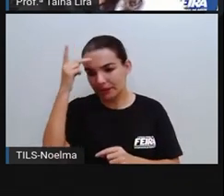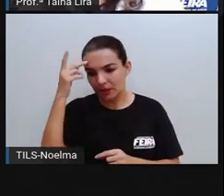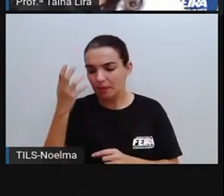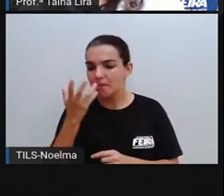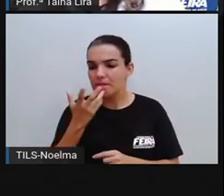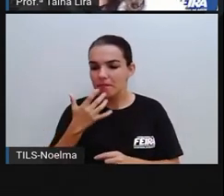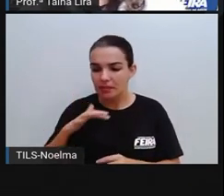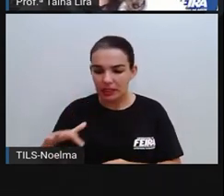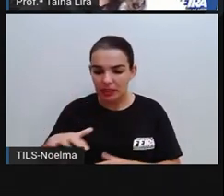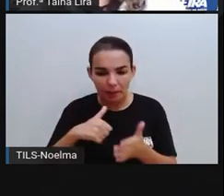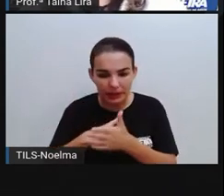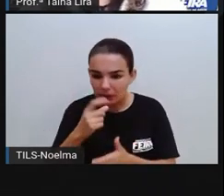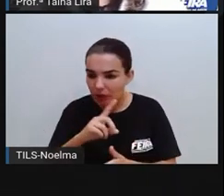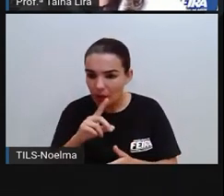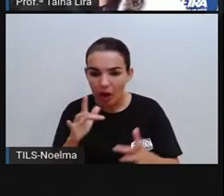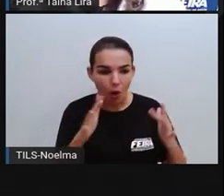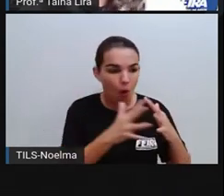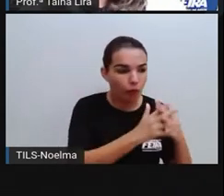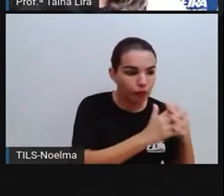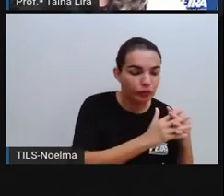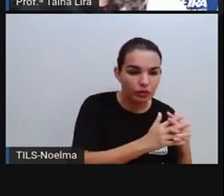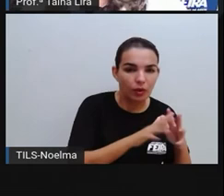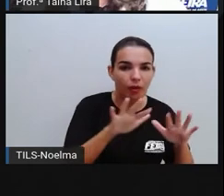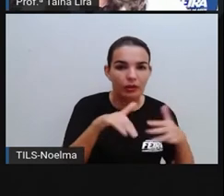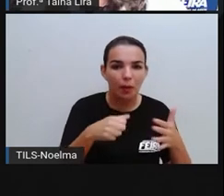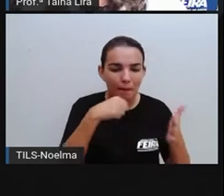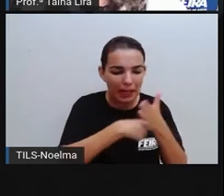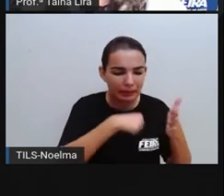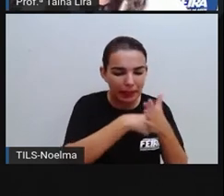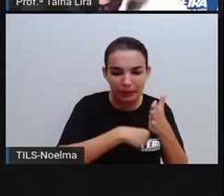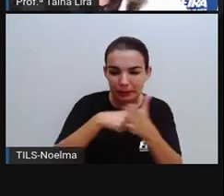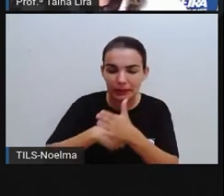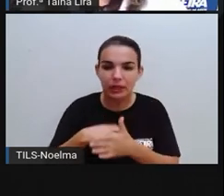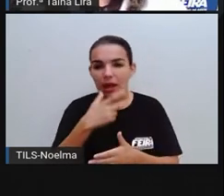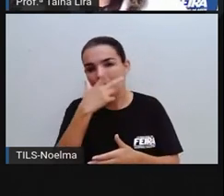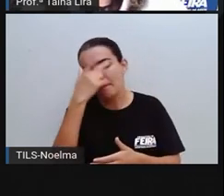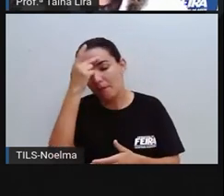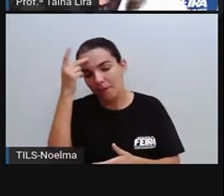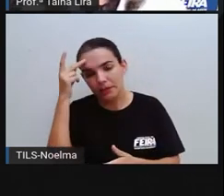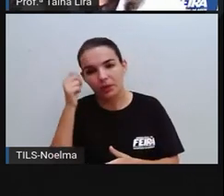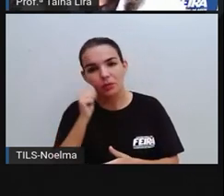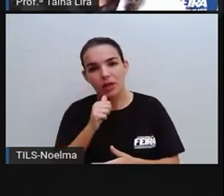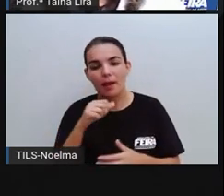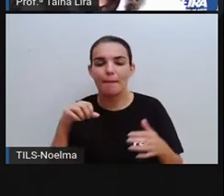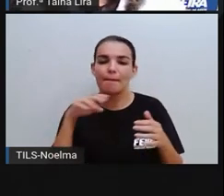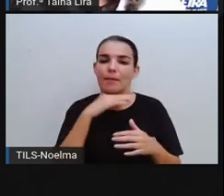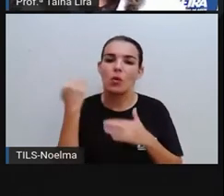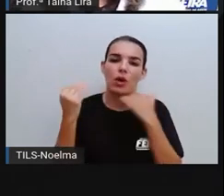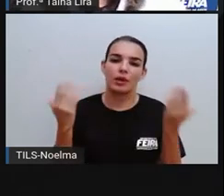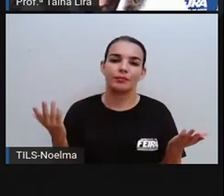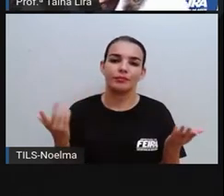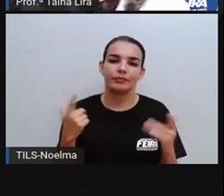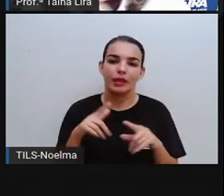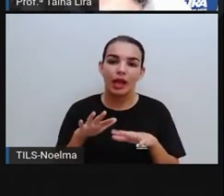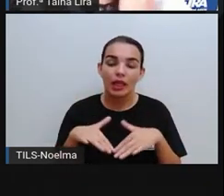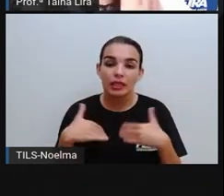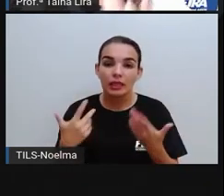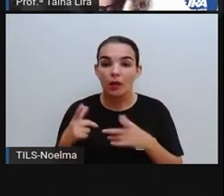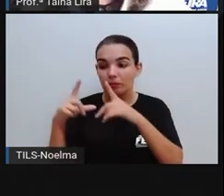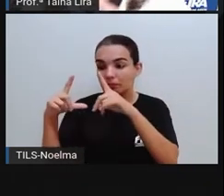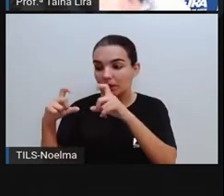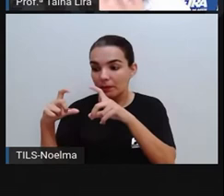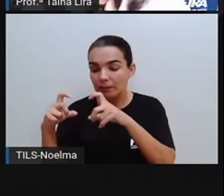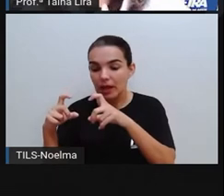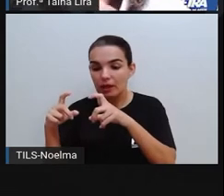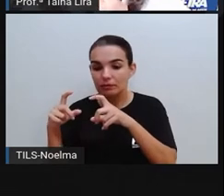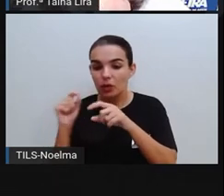essa moça acabou falecendo. Então, uma fake news, pegaram a imagem dela como sendo